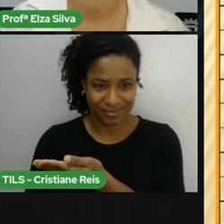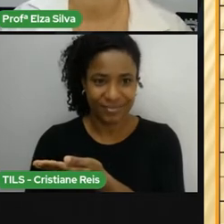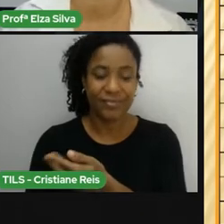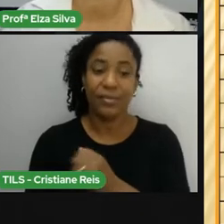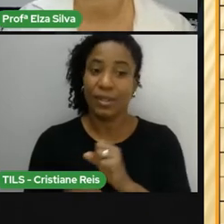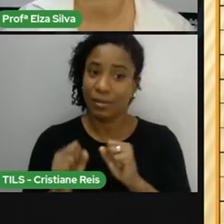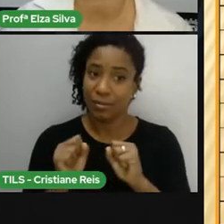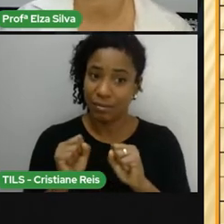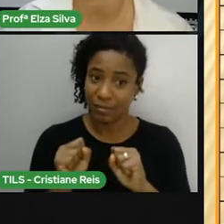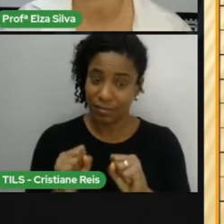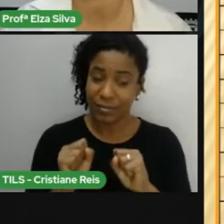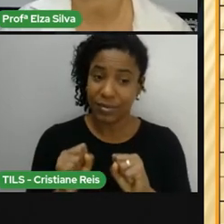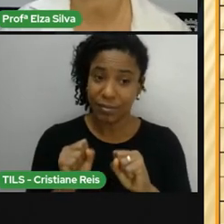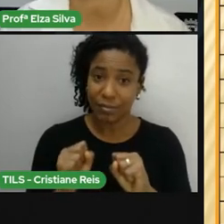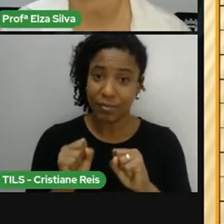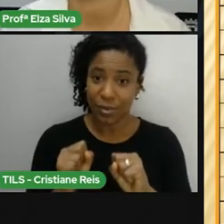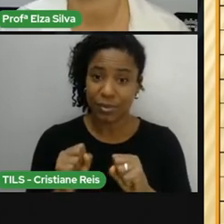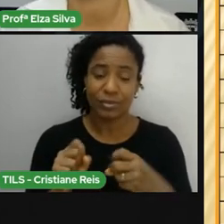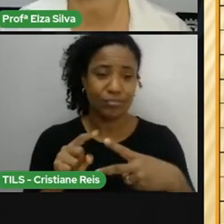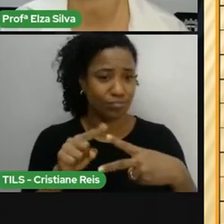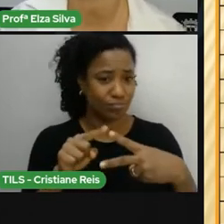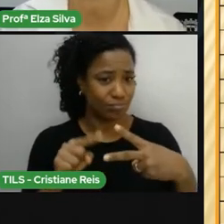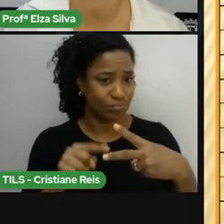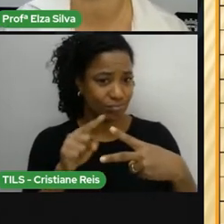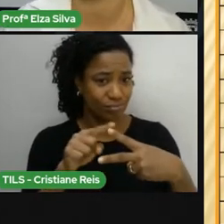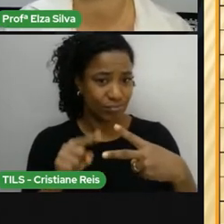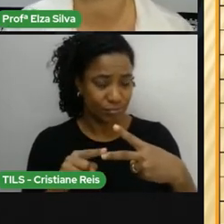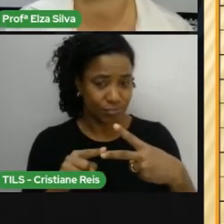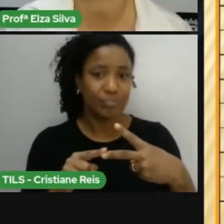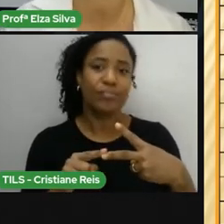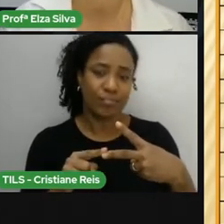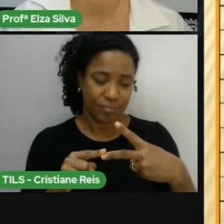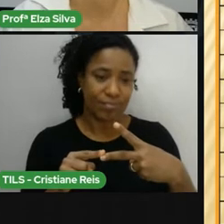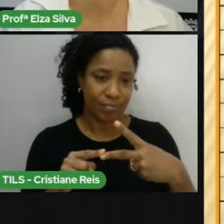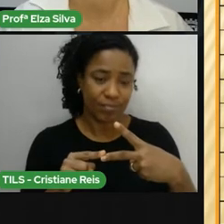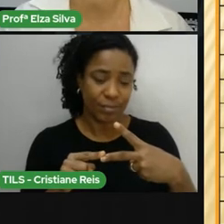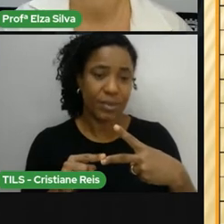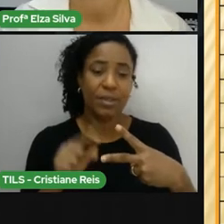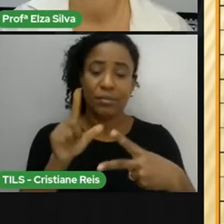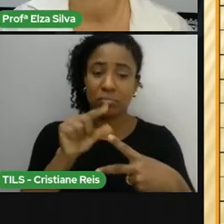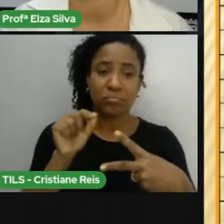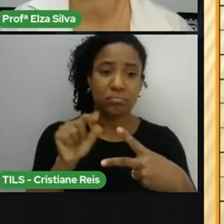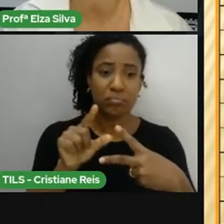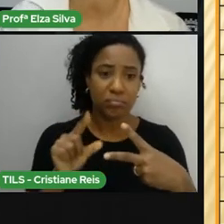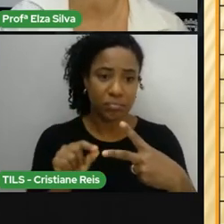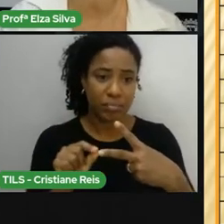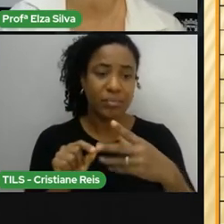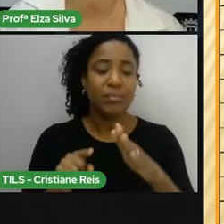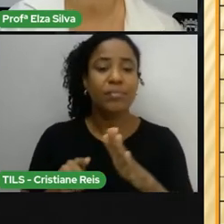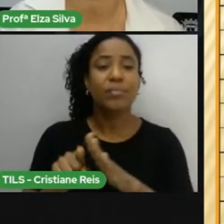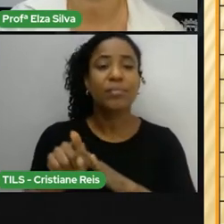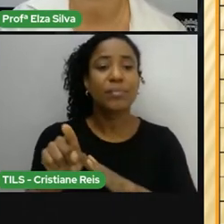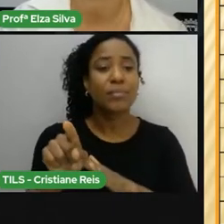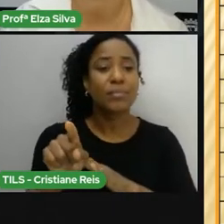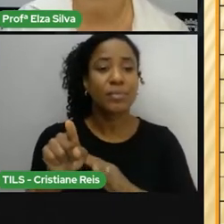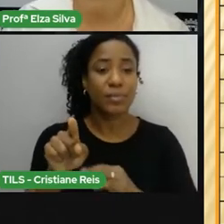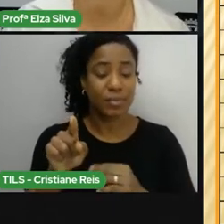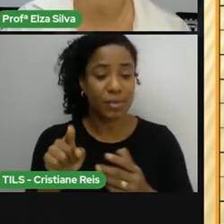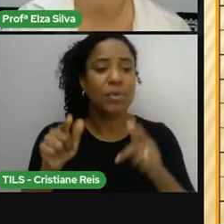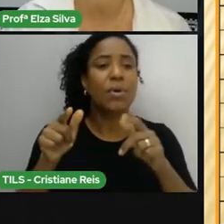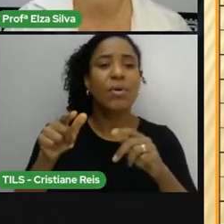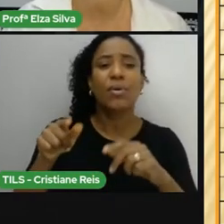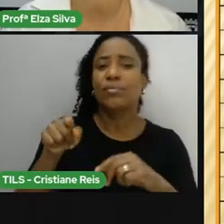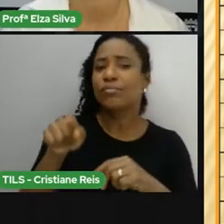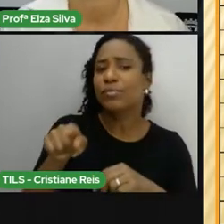esses dois questionamentos Um ou outro, você pode escolher Para perguntar de